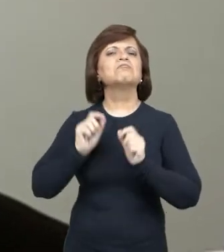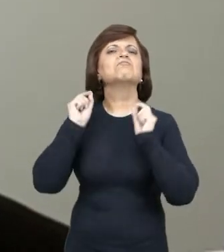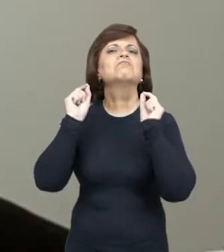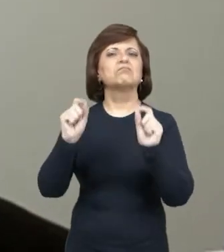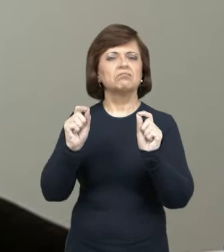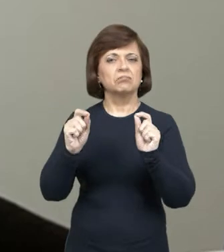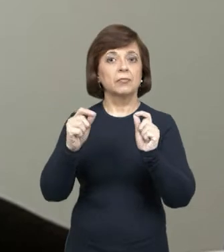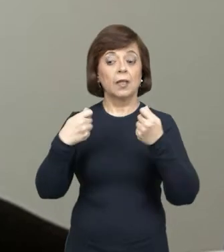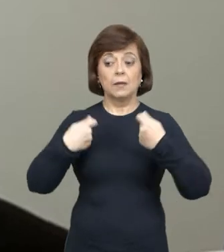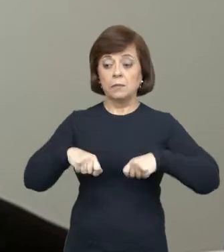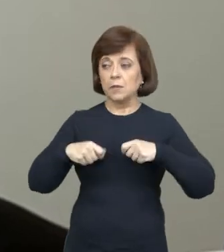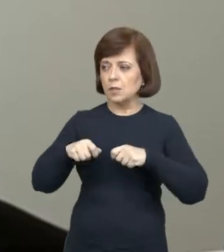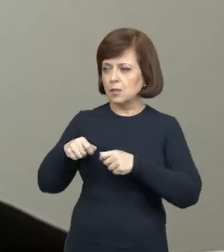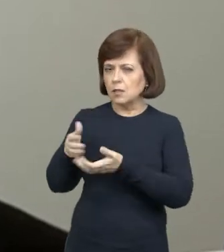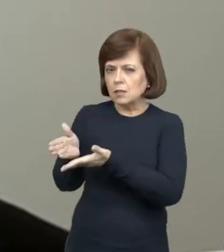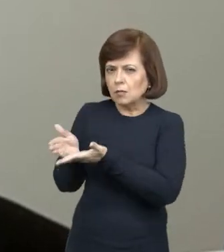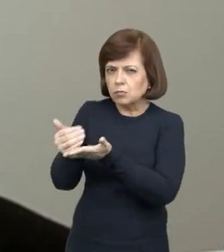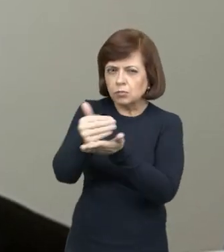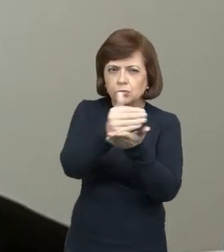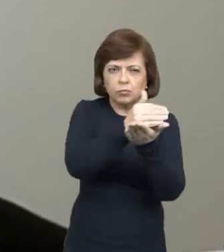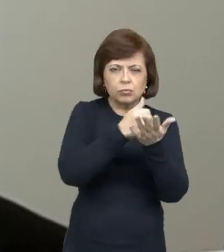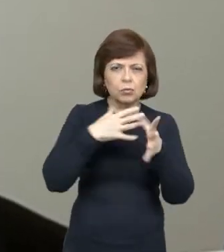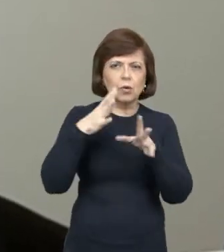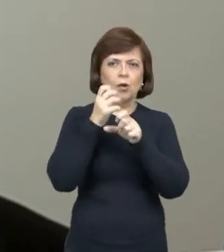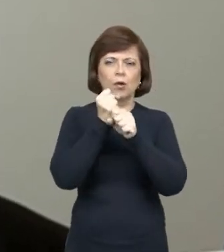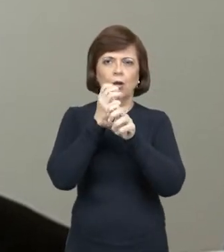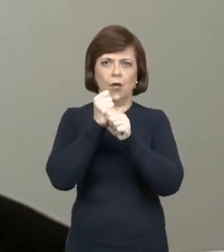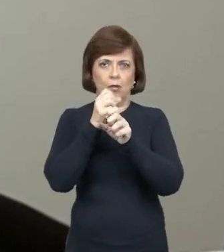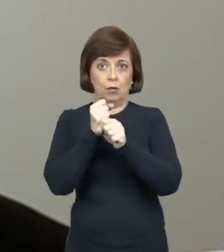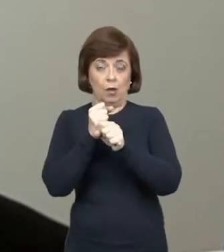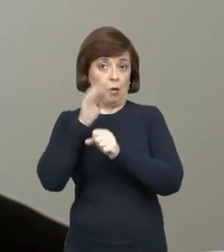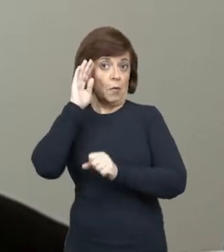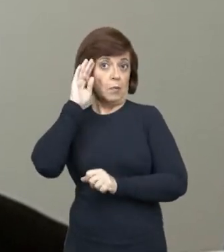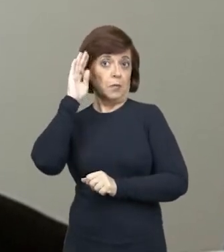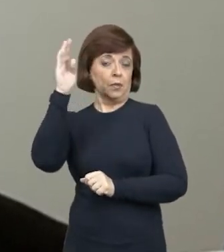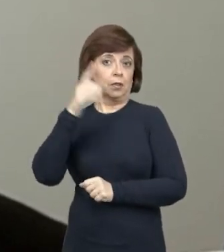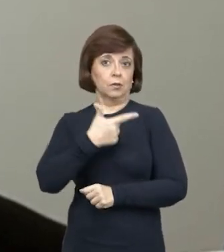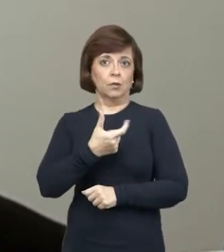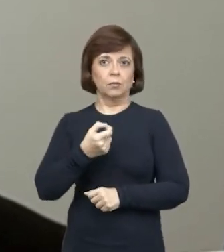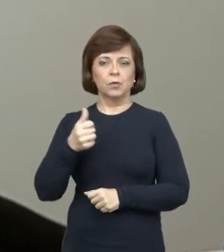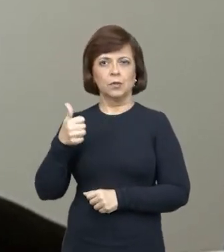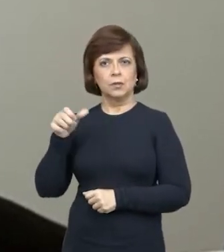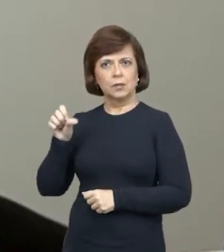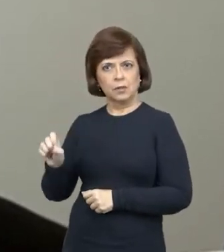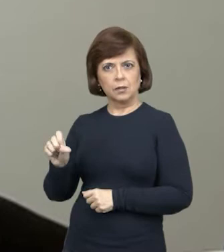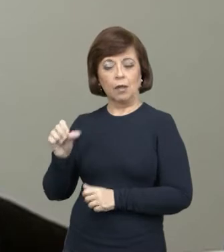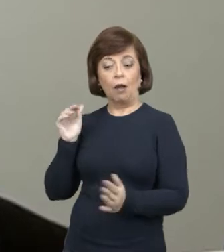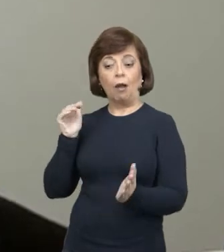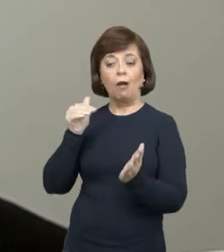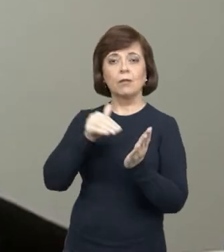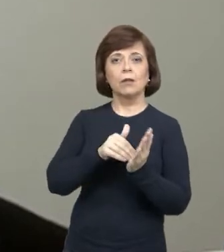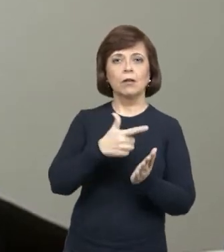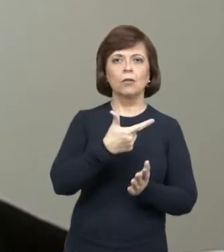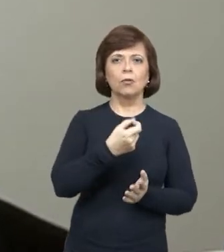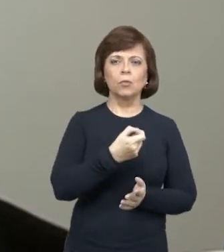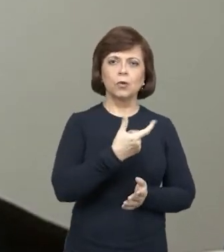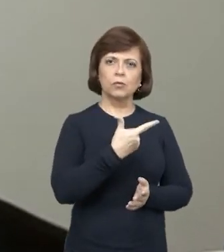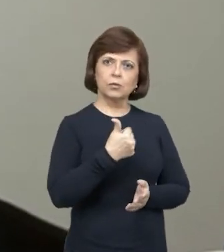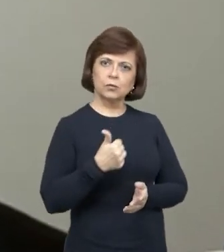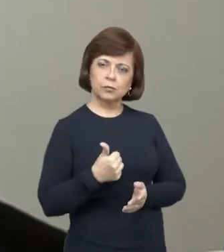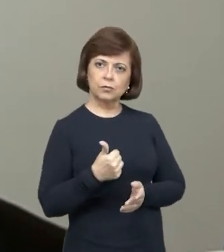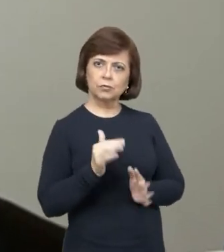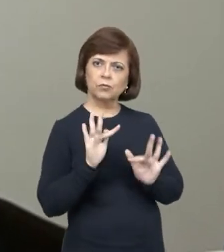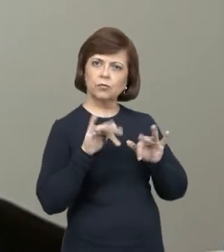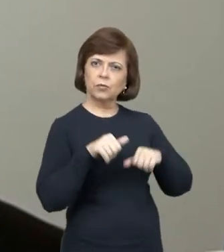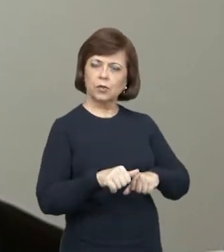necessário, primeiro, calcular esse passivo, principalmente de 2016 a 2021, fechamento 2021, ou